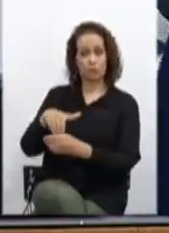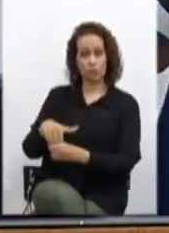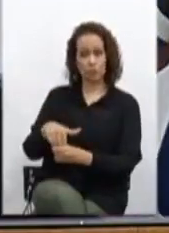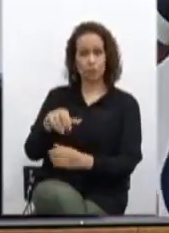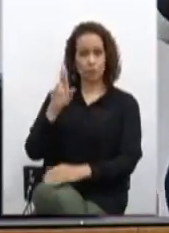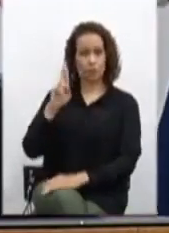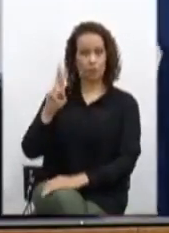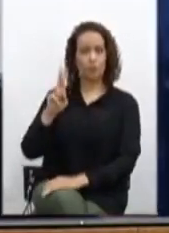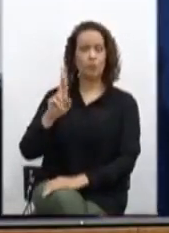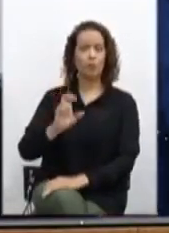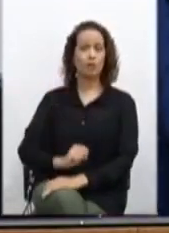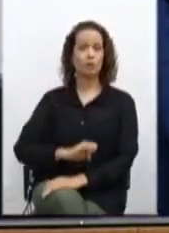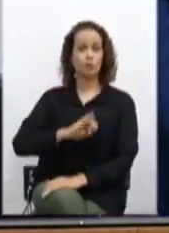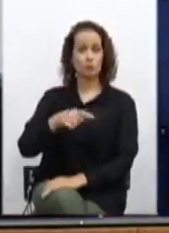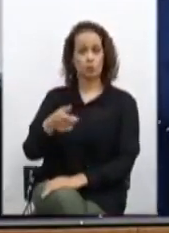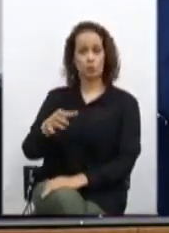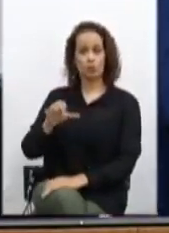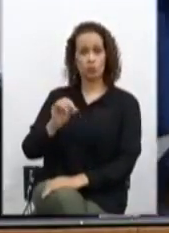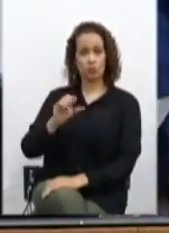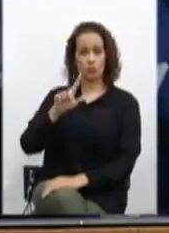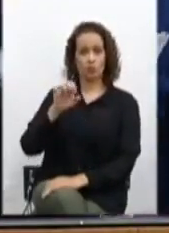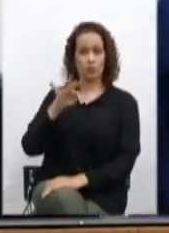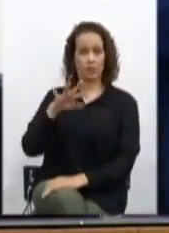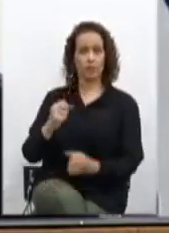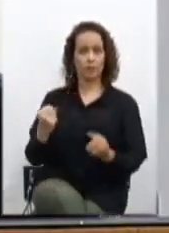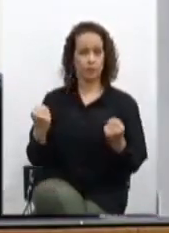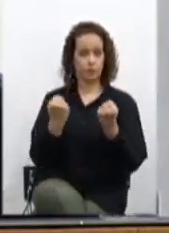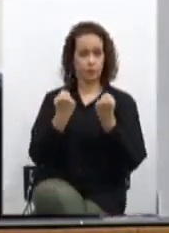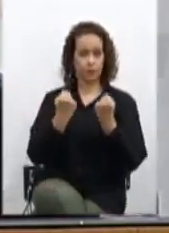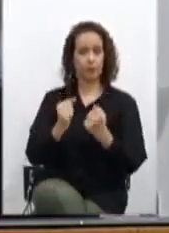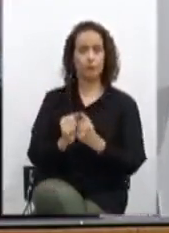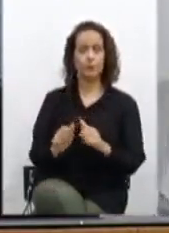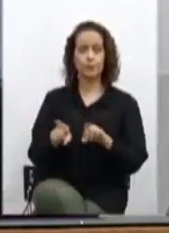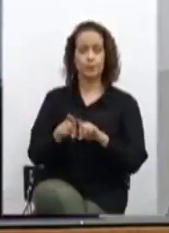Leite. Eu passo a presidência para o nosso presidente...